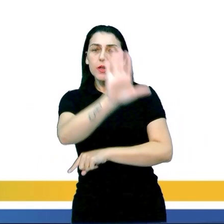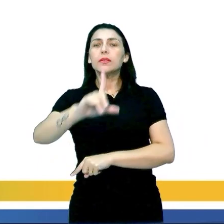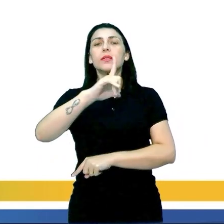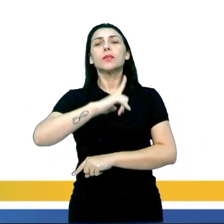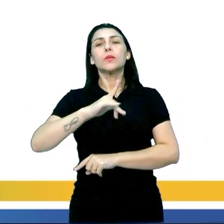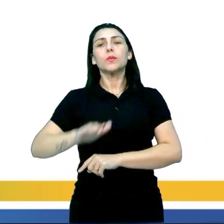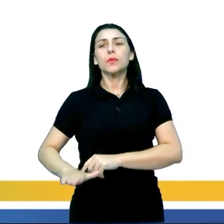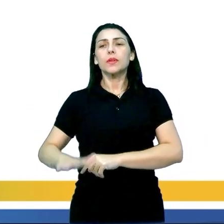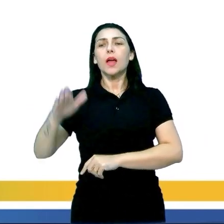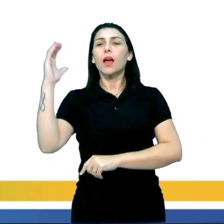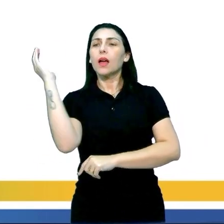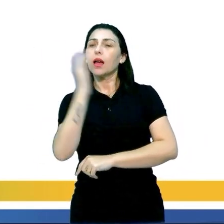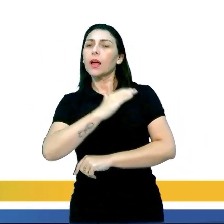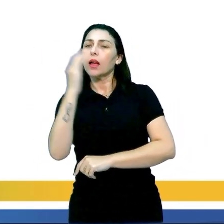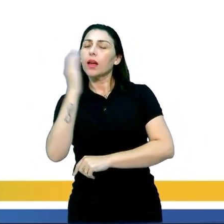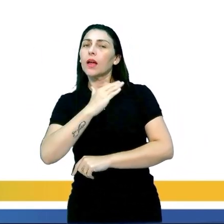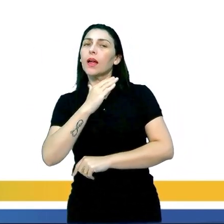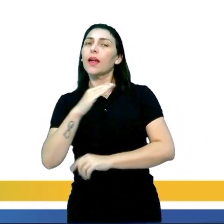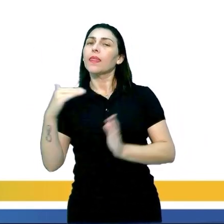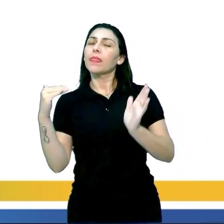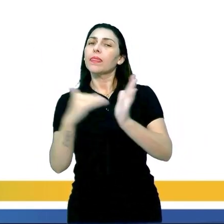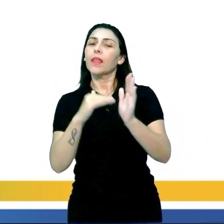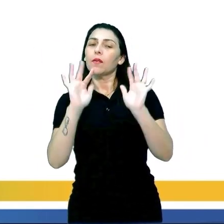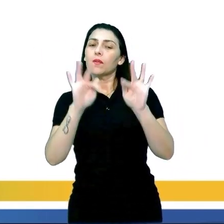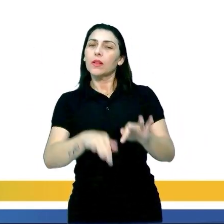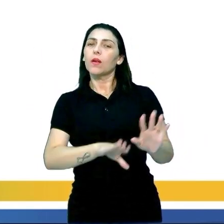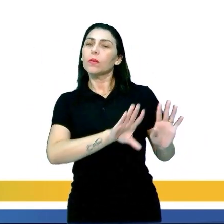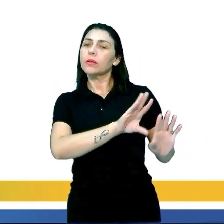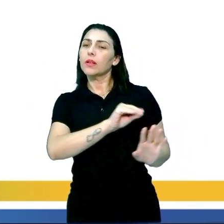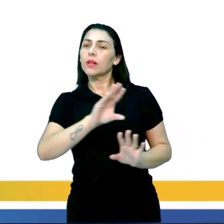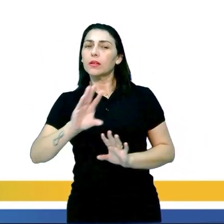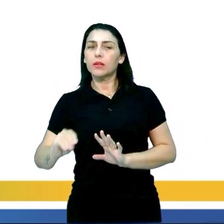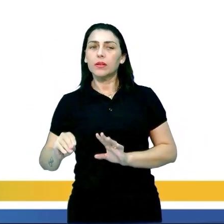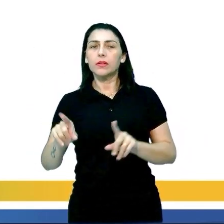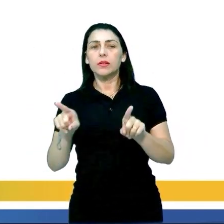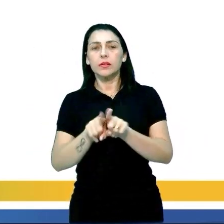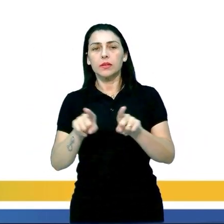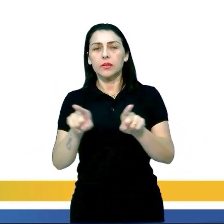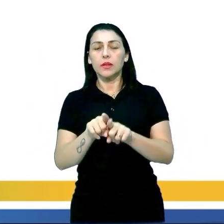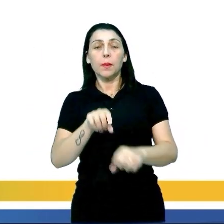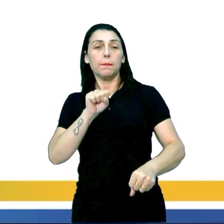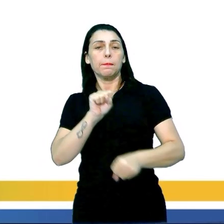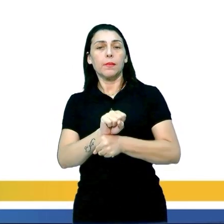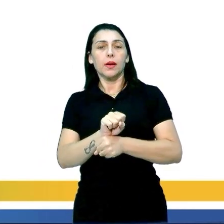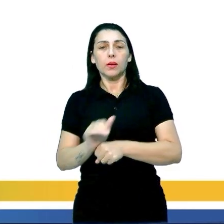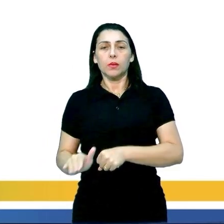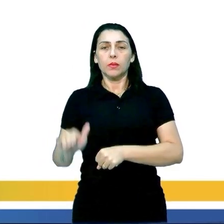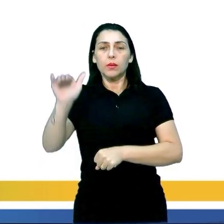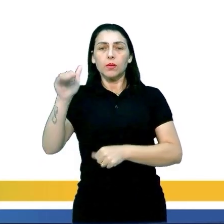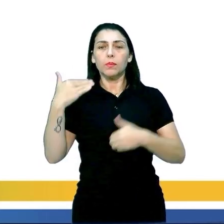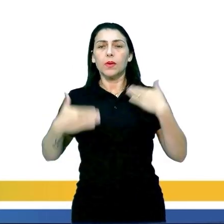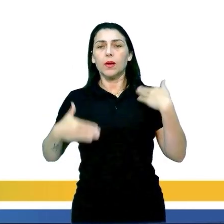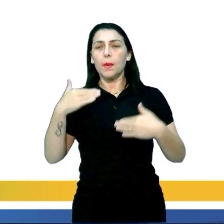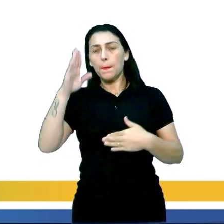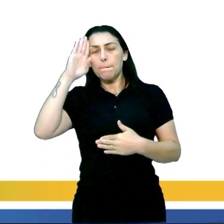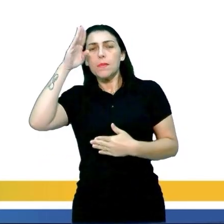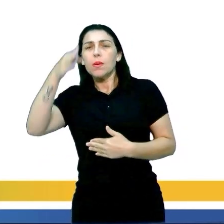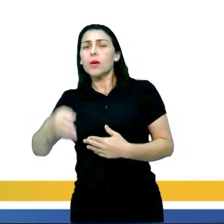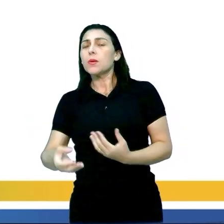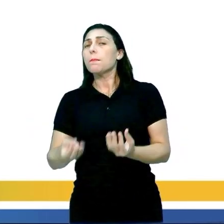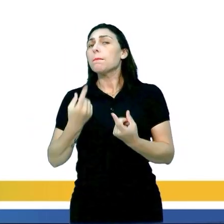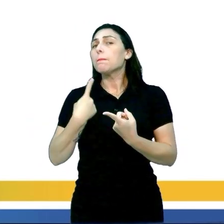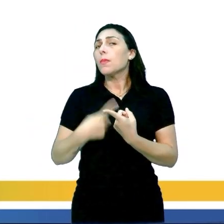geral, possuem um crescimento acelerado até o final da adolescência e estabilizam seu cumprimento corporal,